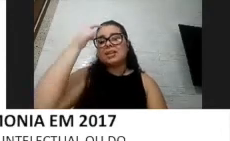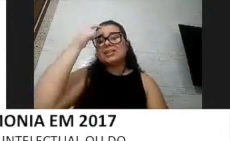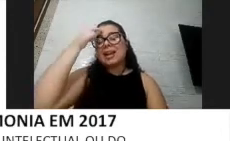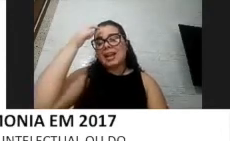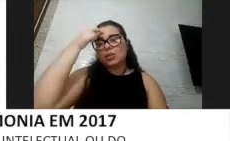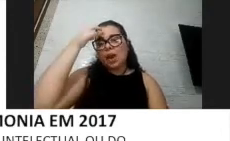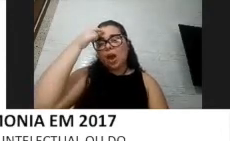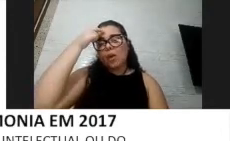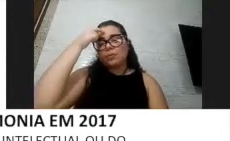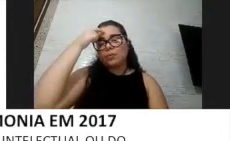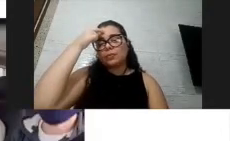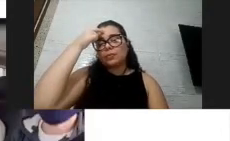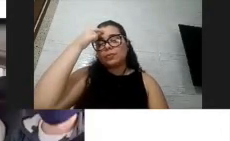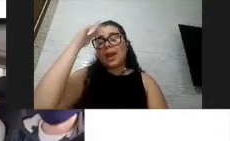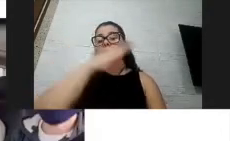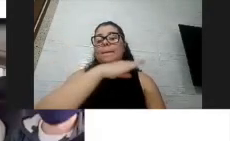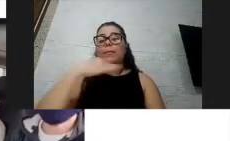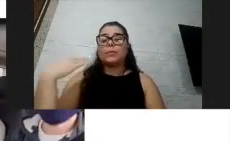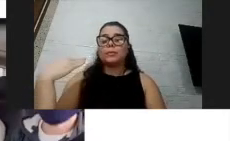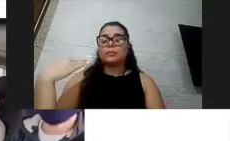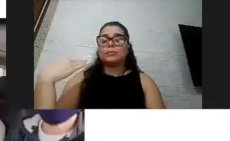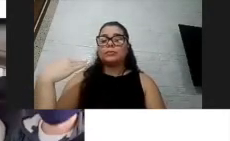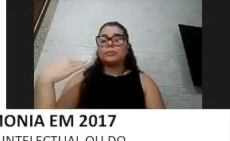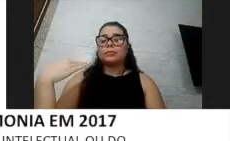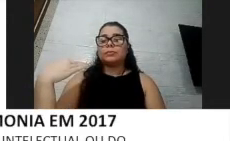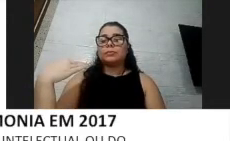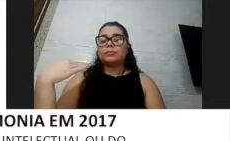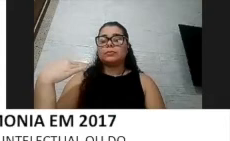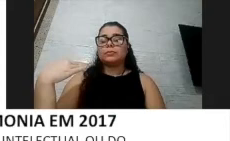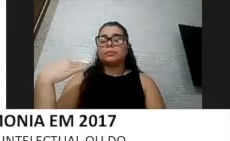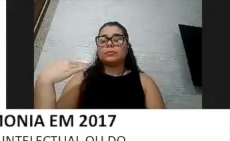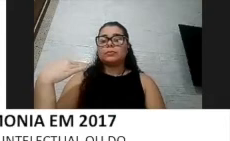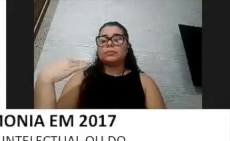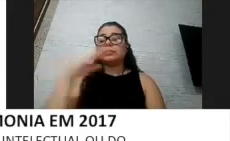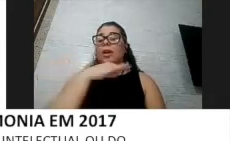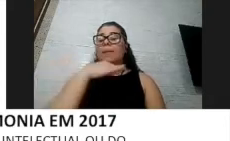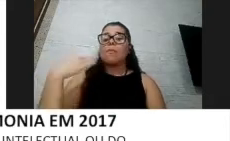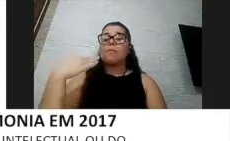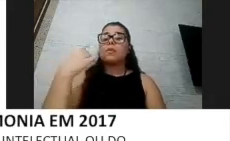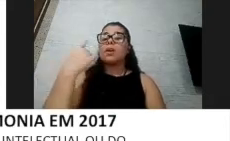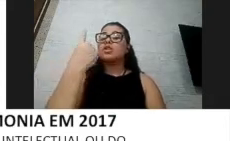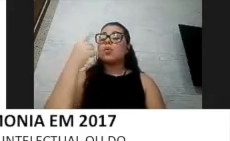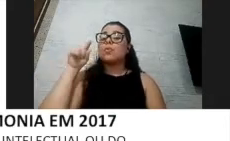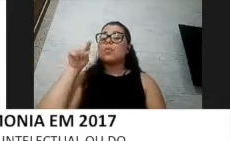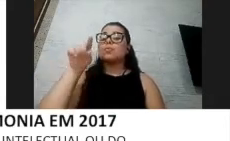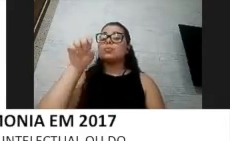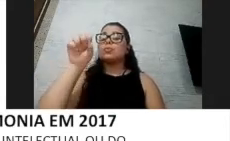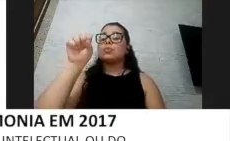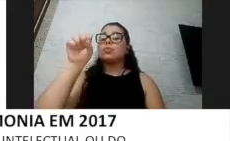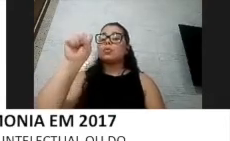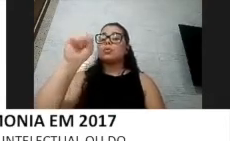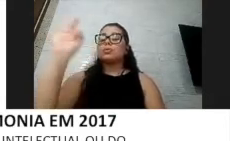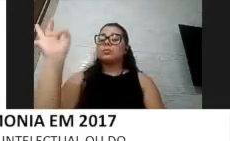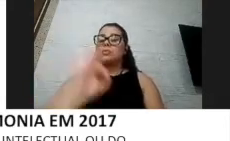mortalidade é de 1,8%, quando a gente